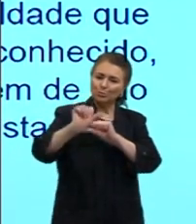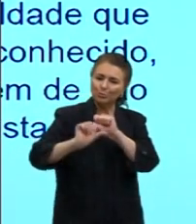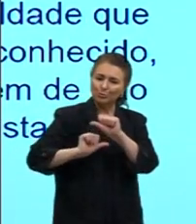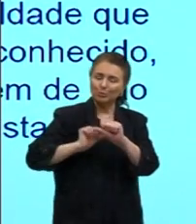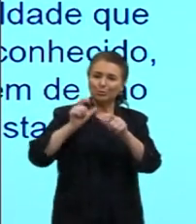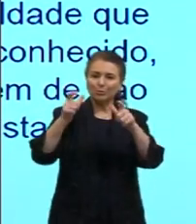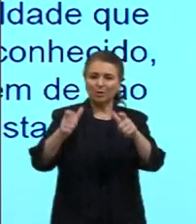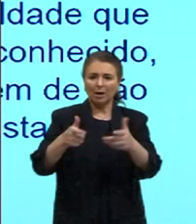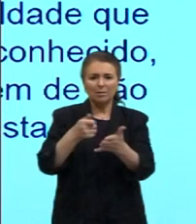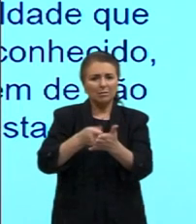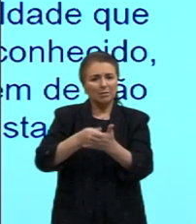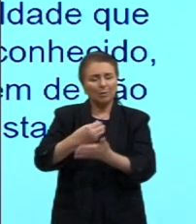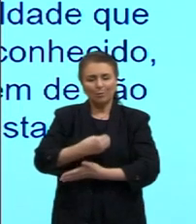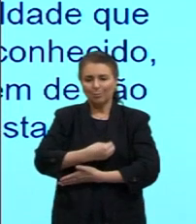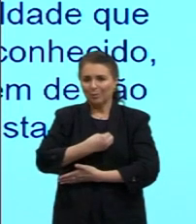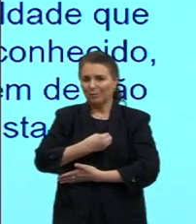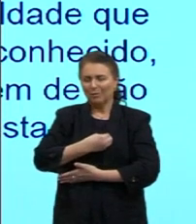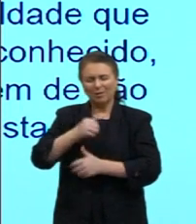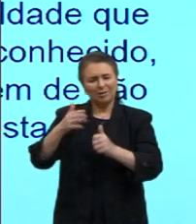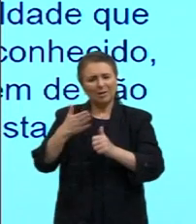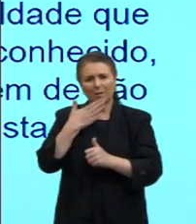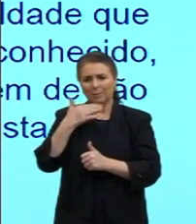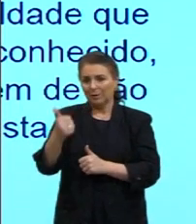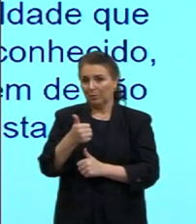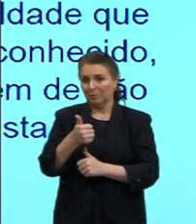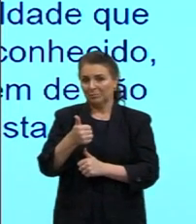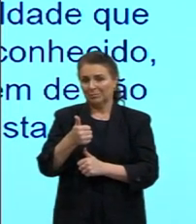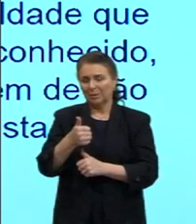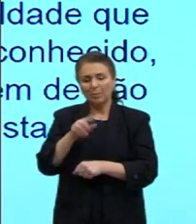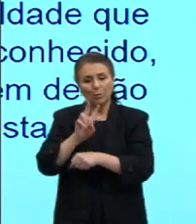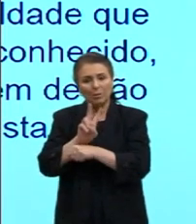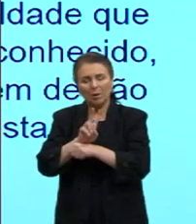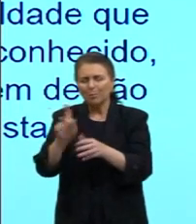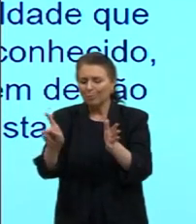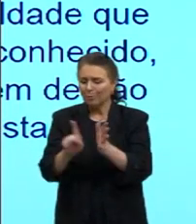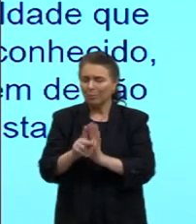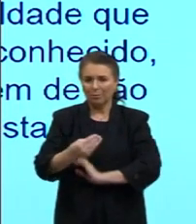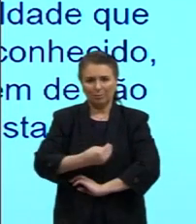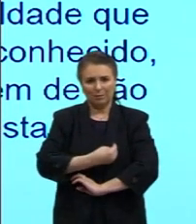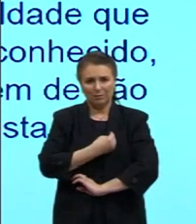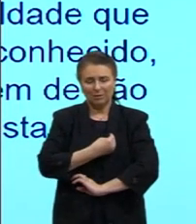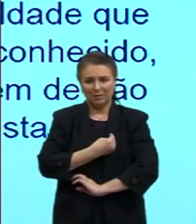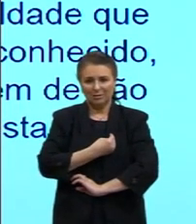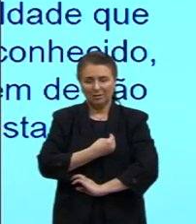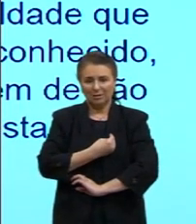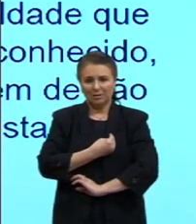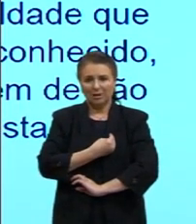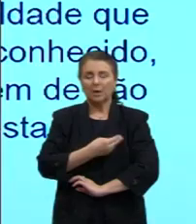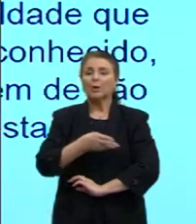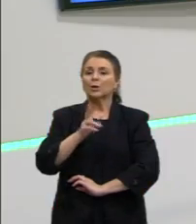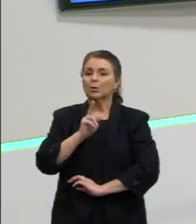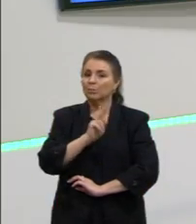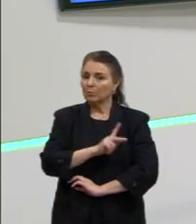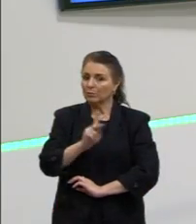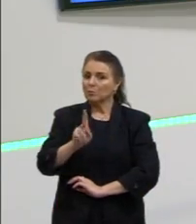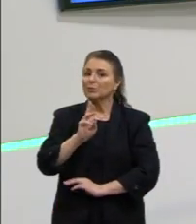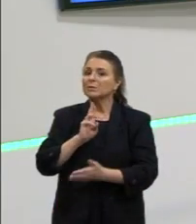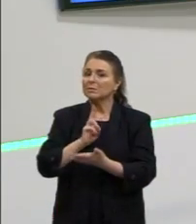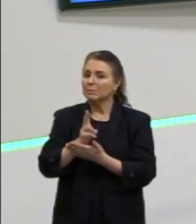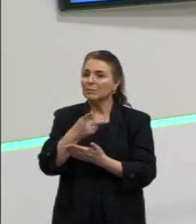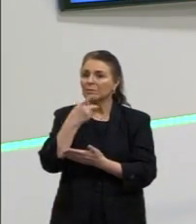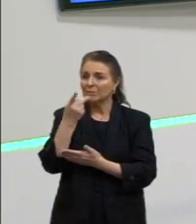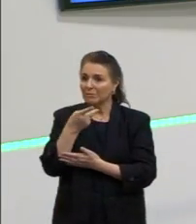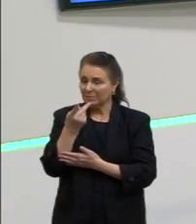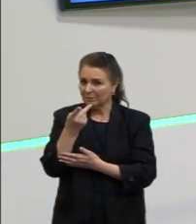a vida, nem é tentar a vida, preservar a sua vida dentro dessa ótica. E eu sempre reforço para vocês, aqui embaixo vai